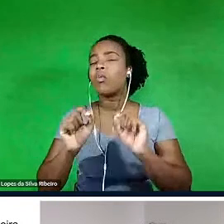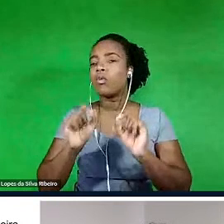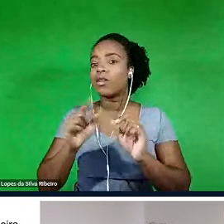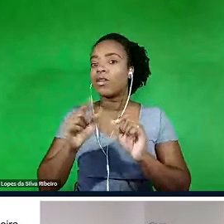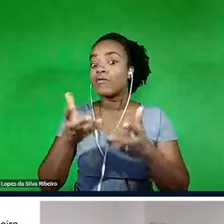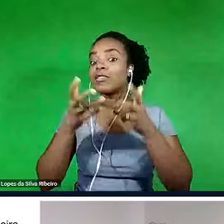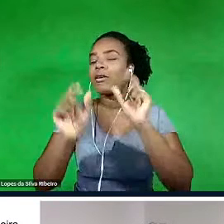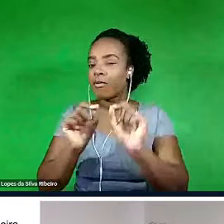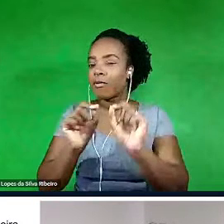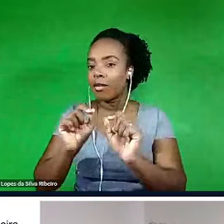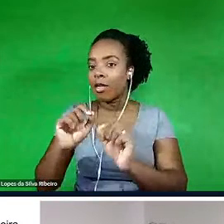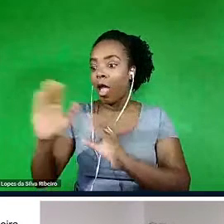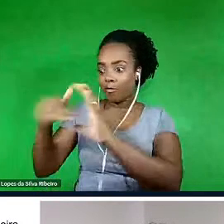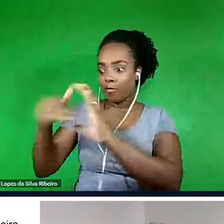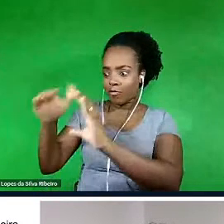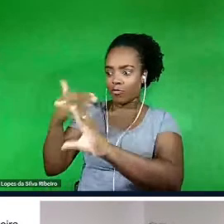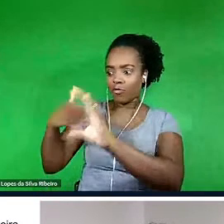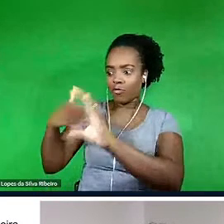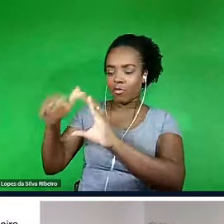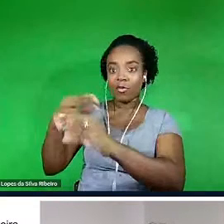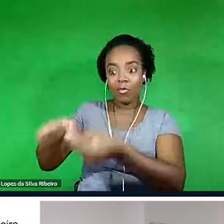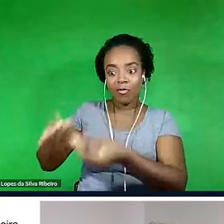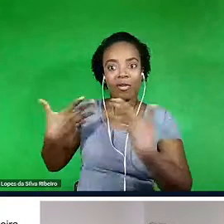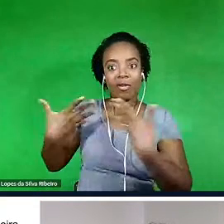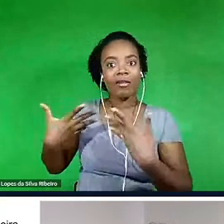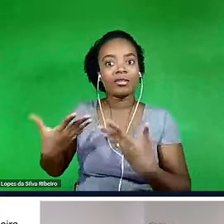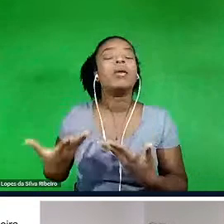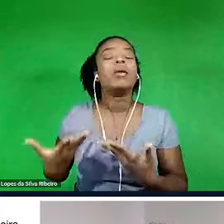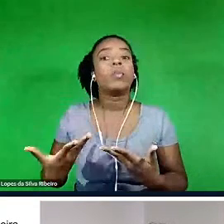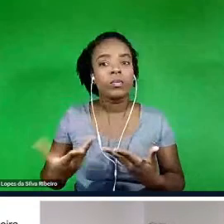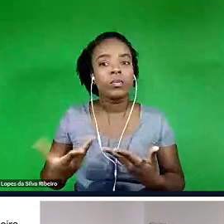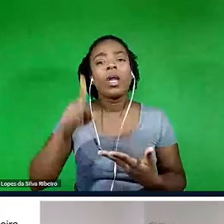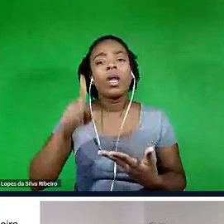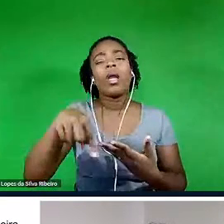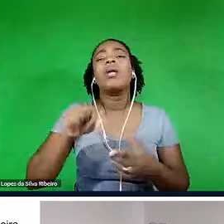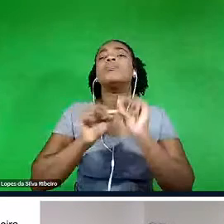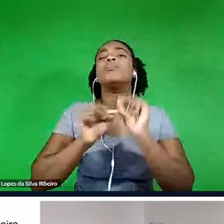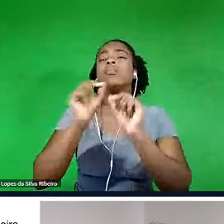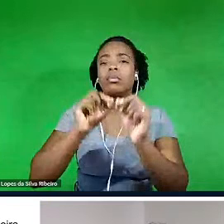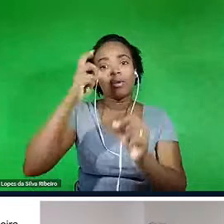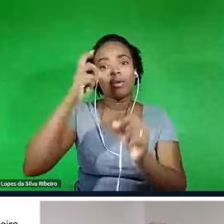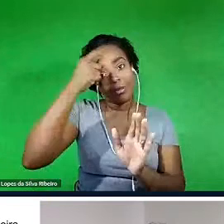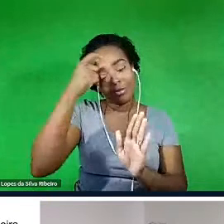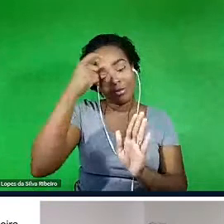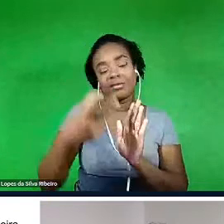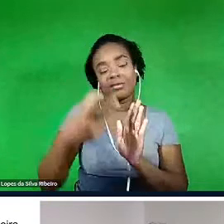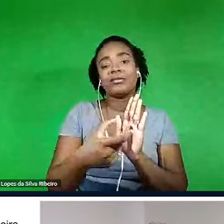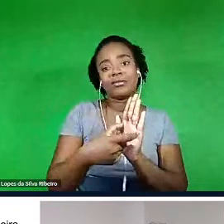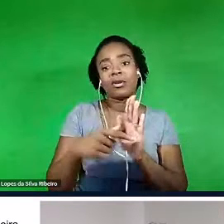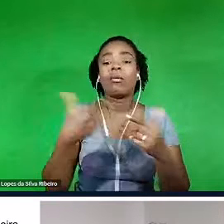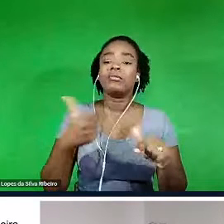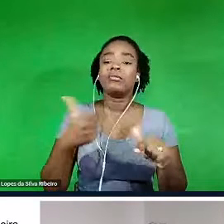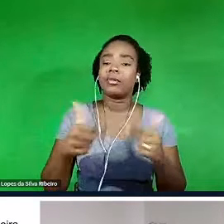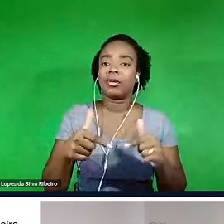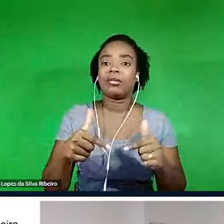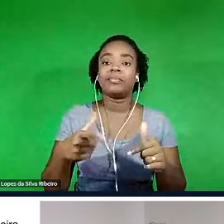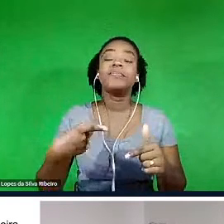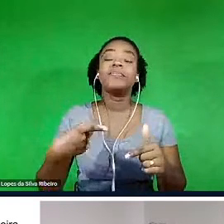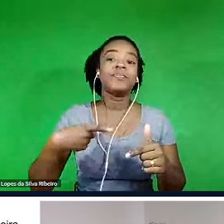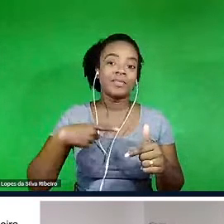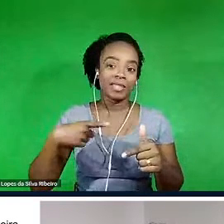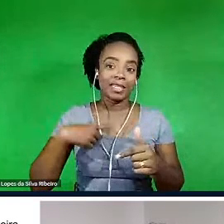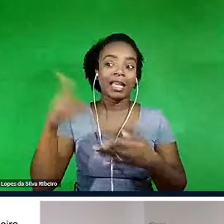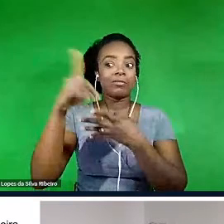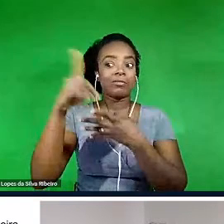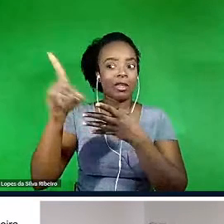momento oportuno, então, isso são inteligências artificiais também funcionando que vão fazer o processamento desses dados